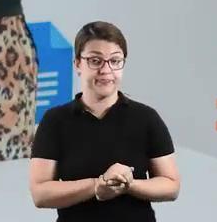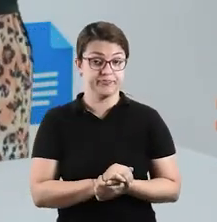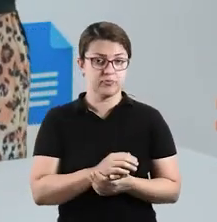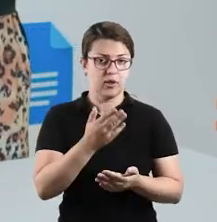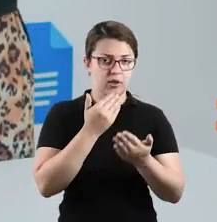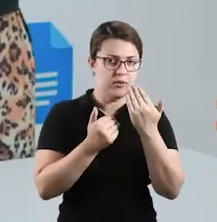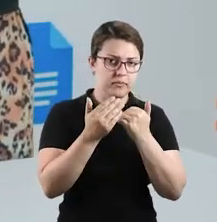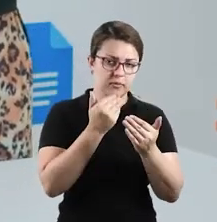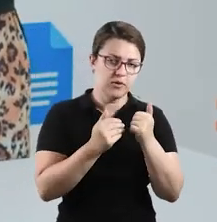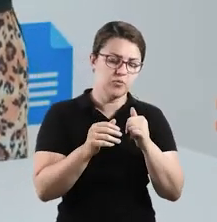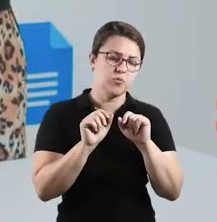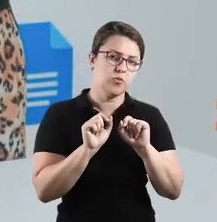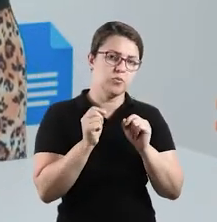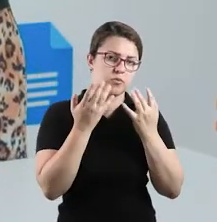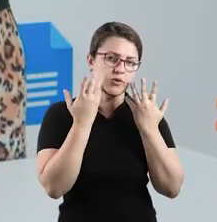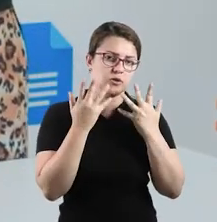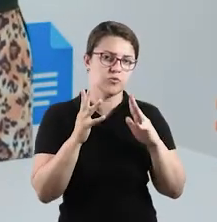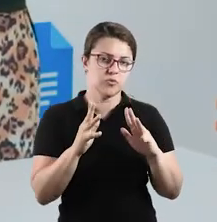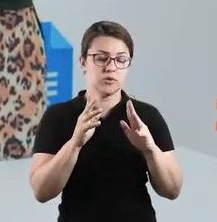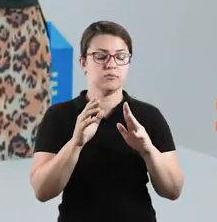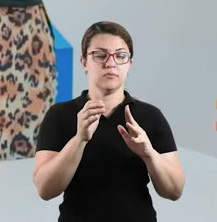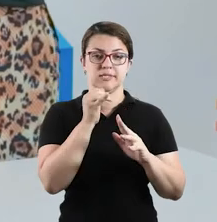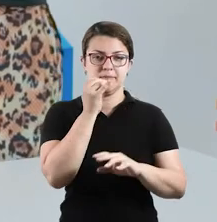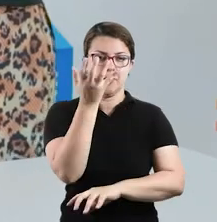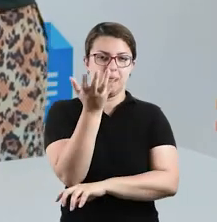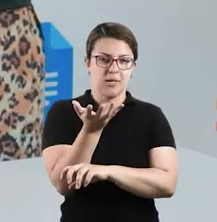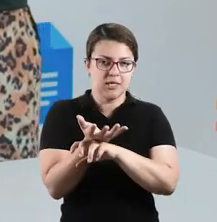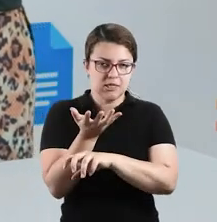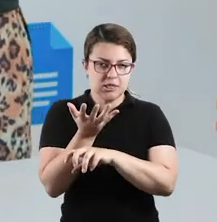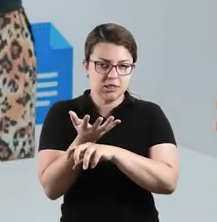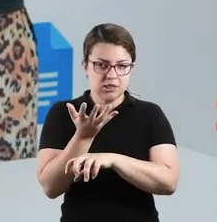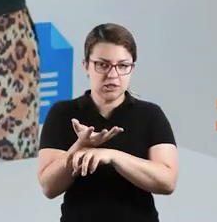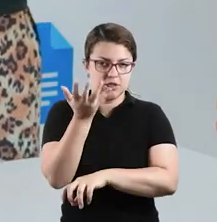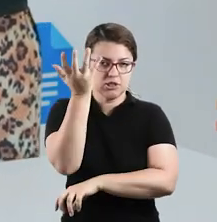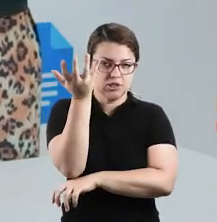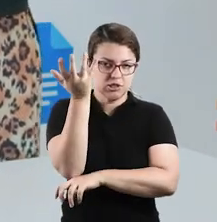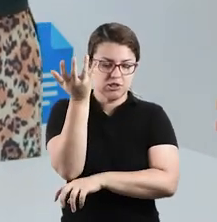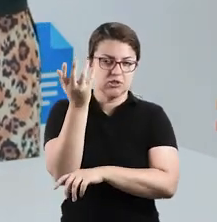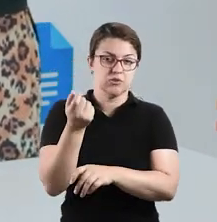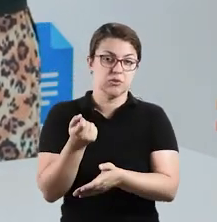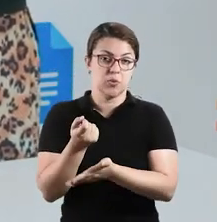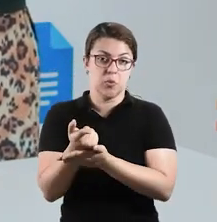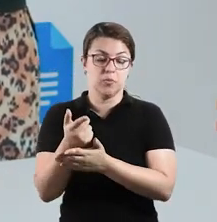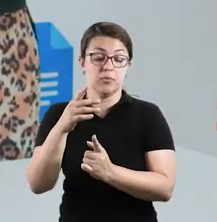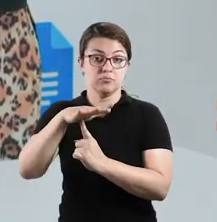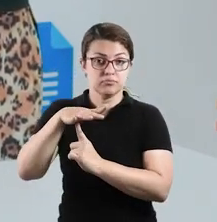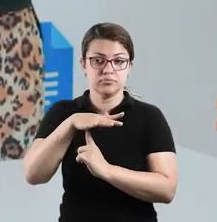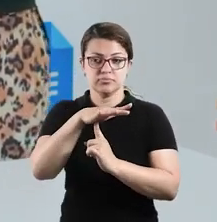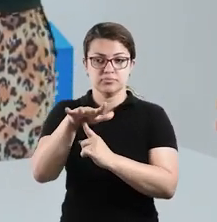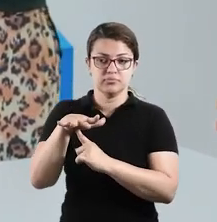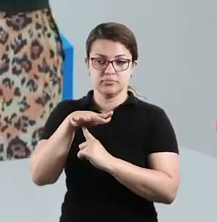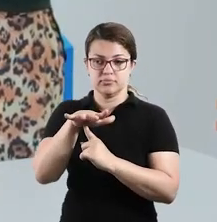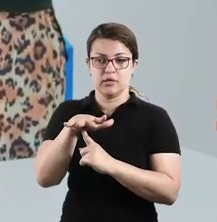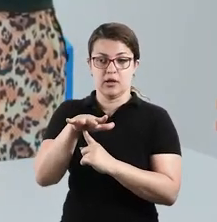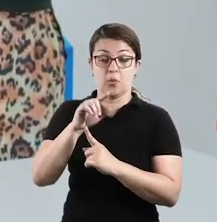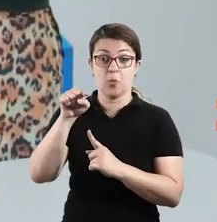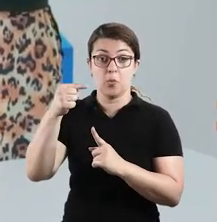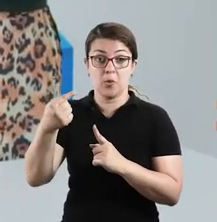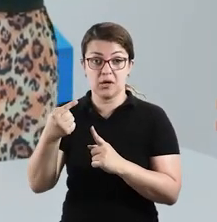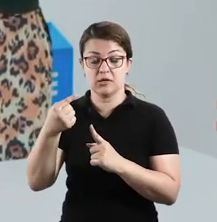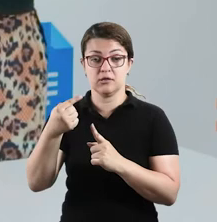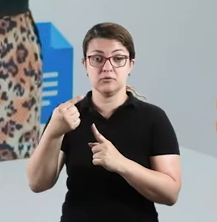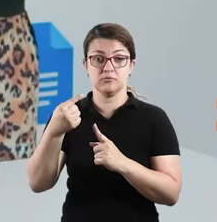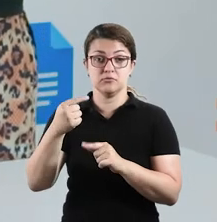Por exemplo, alimento in natura. Tem um abacaxi, como a gente compra na feira, como ele é colhido. Ele está in natura. Quando ele é